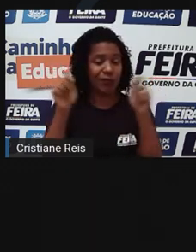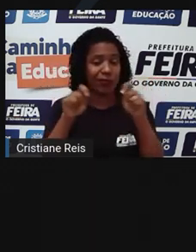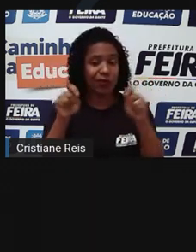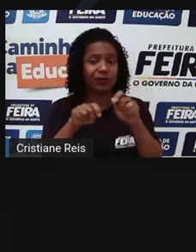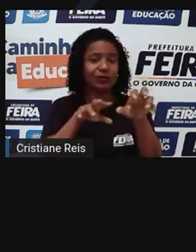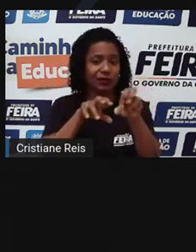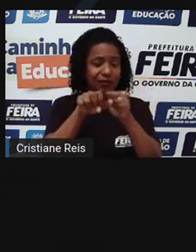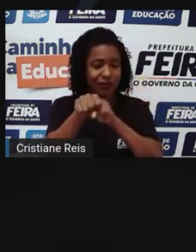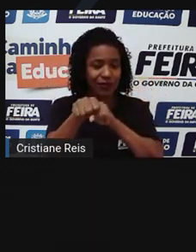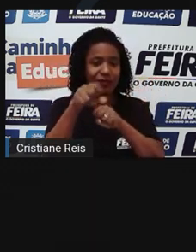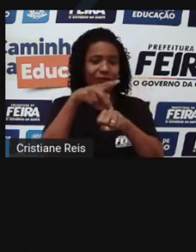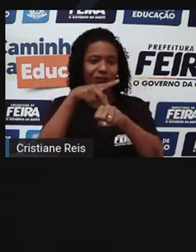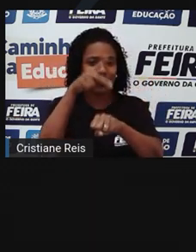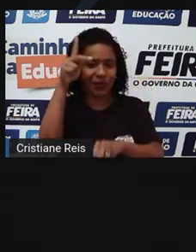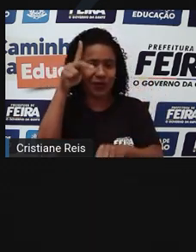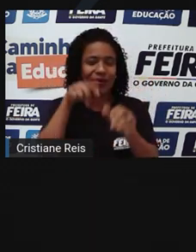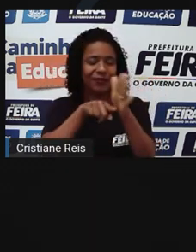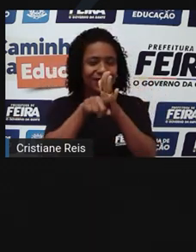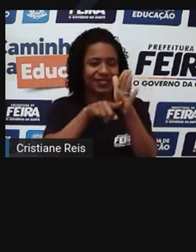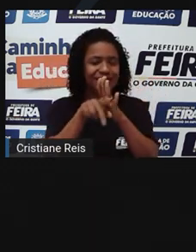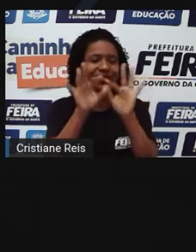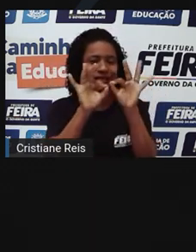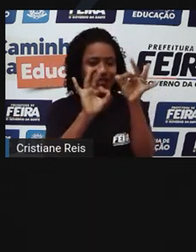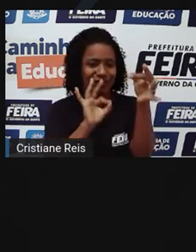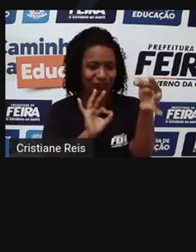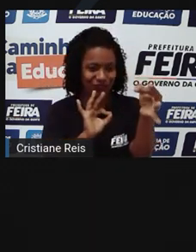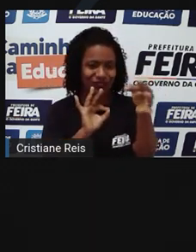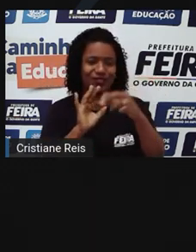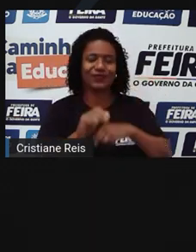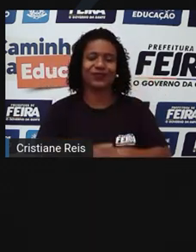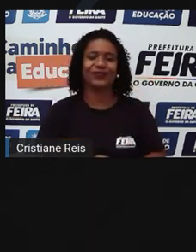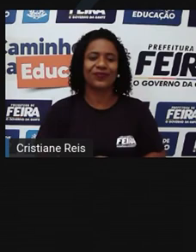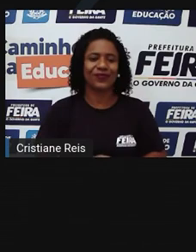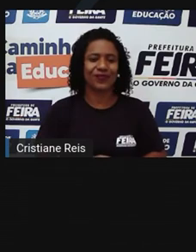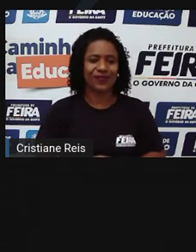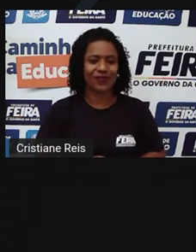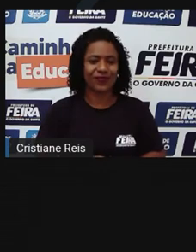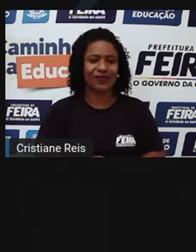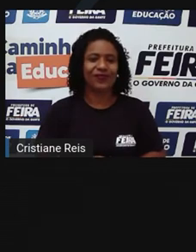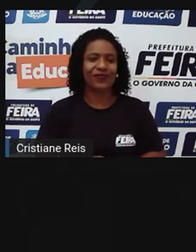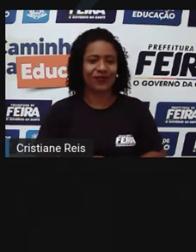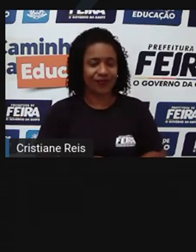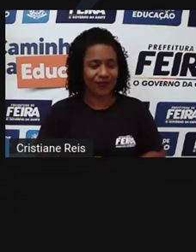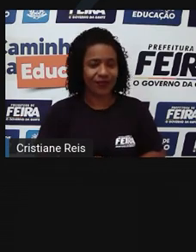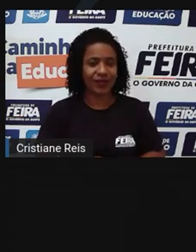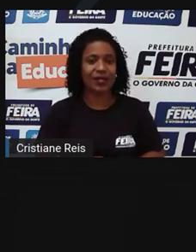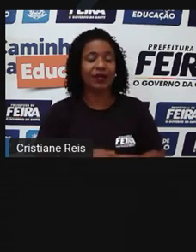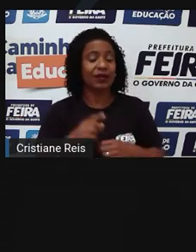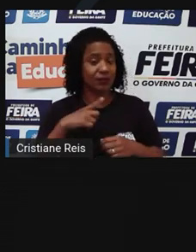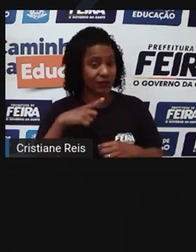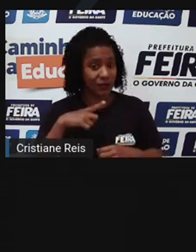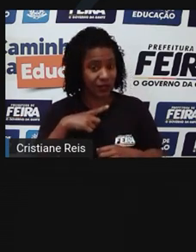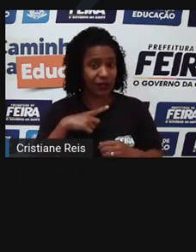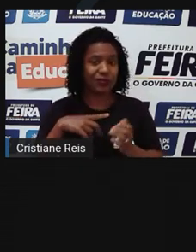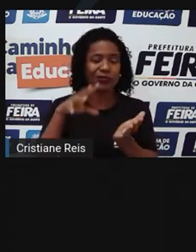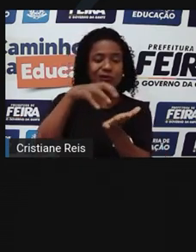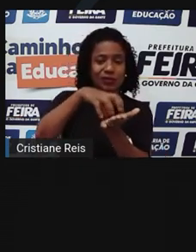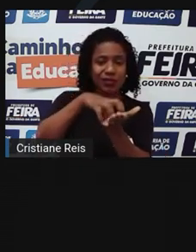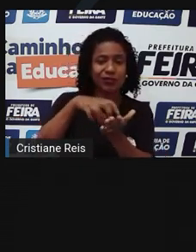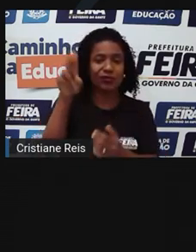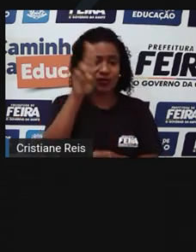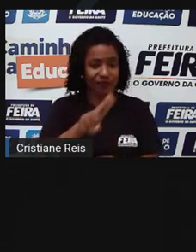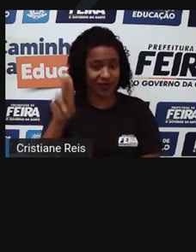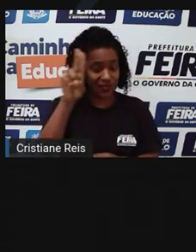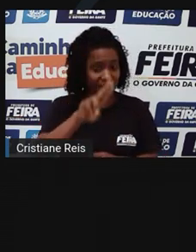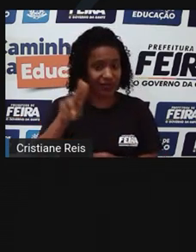graduação, na pós-graduação, na pesquisa e na extensão. 7. Centros universitários devem